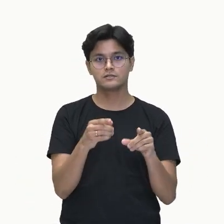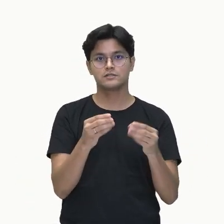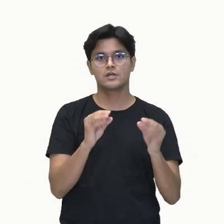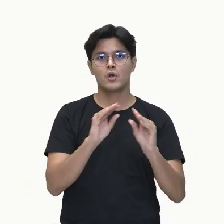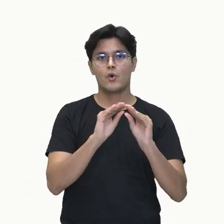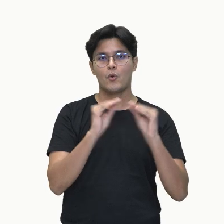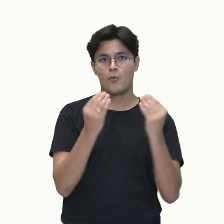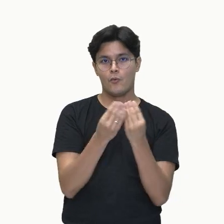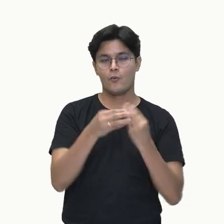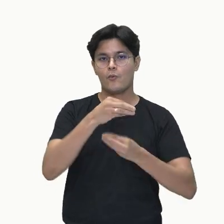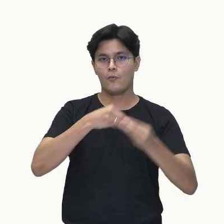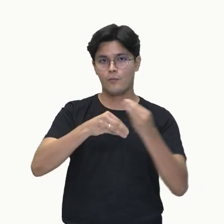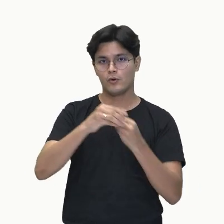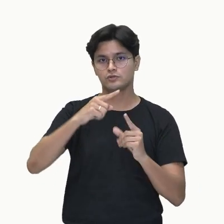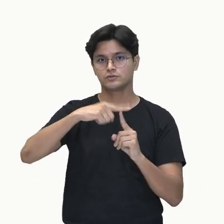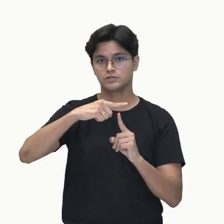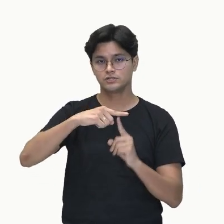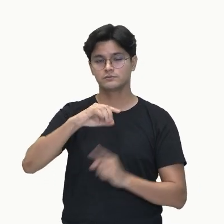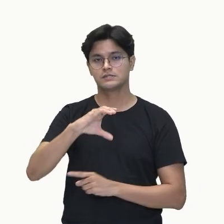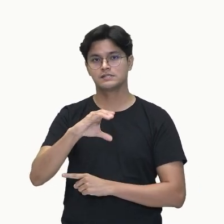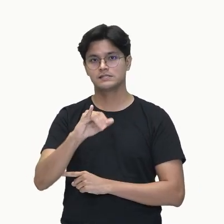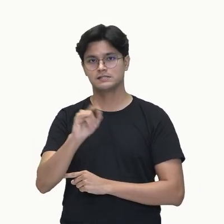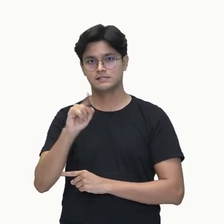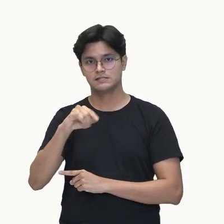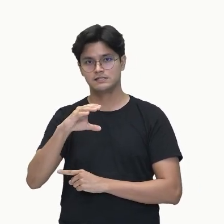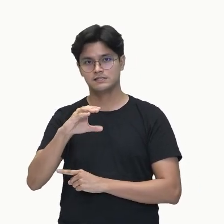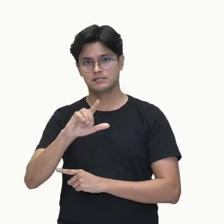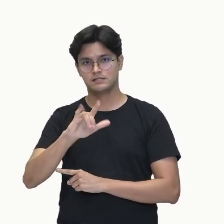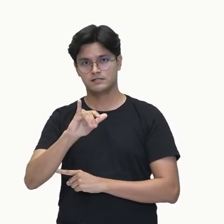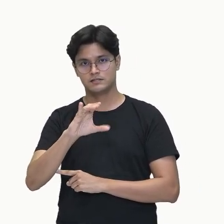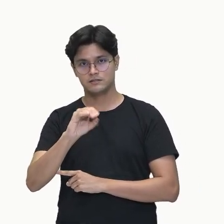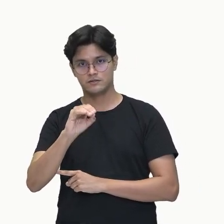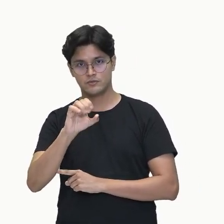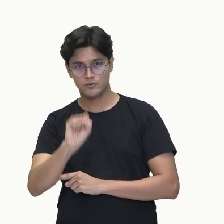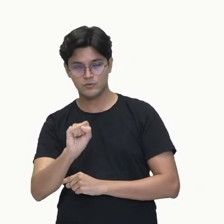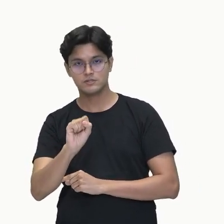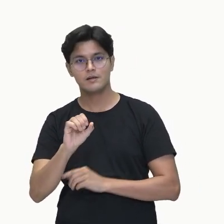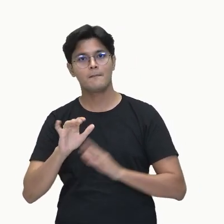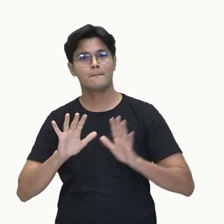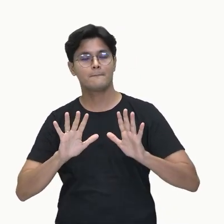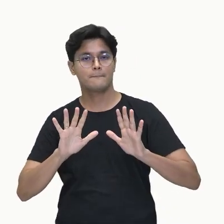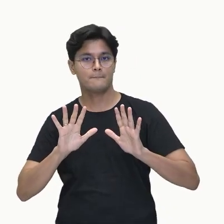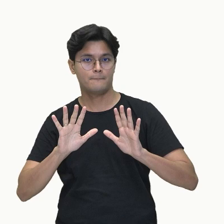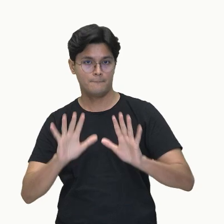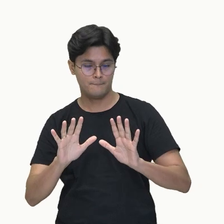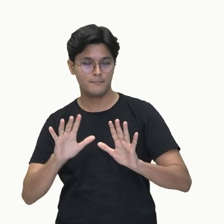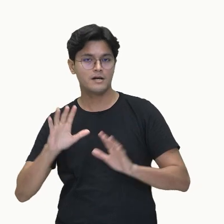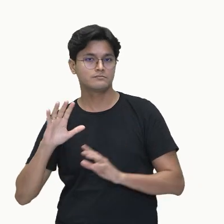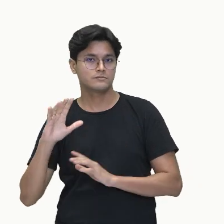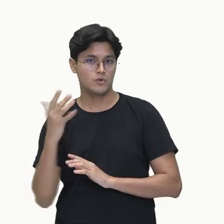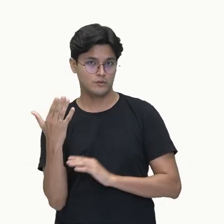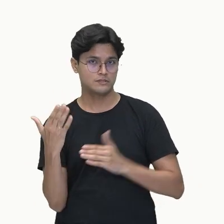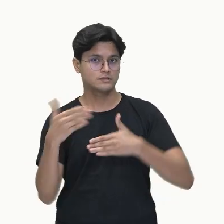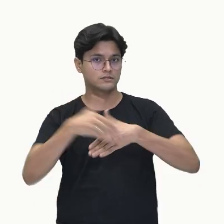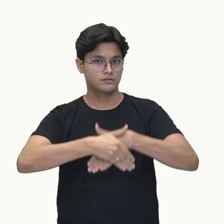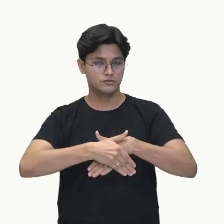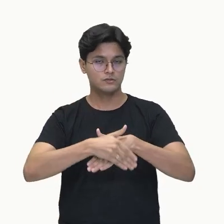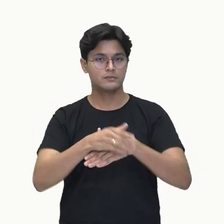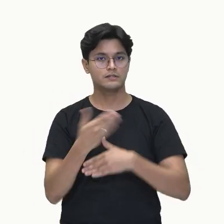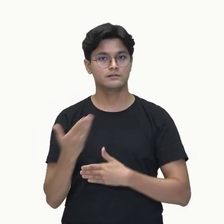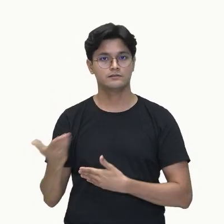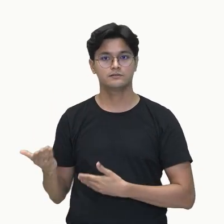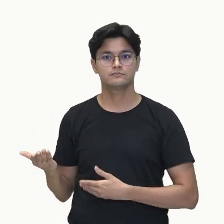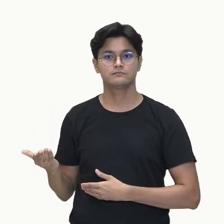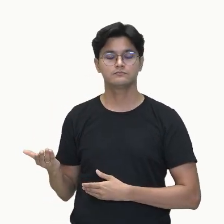mas para que ocorra essa isomeria